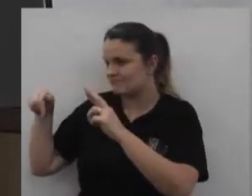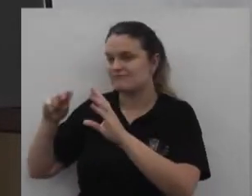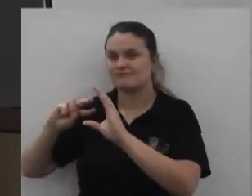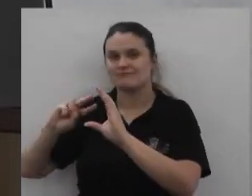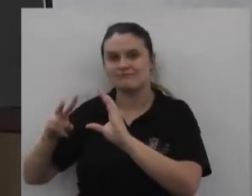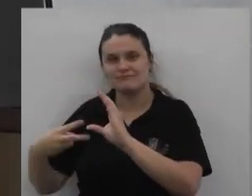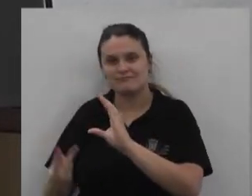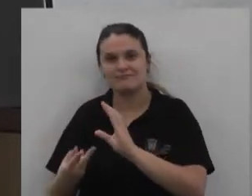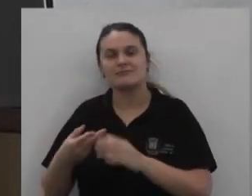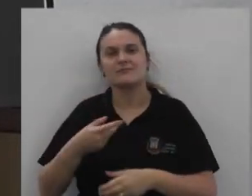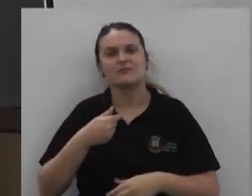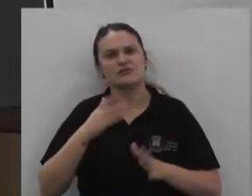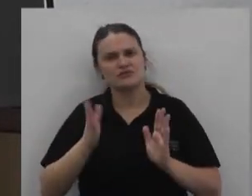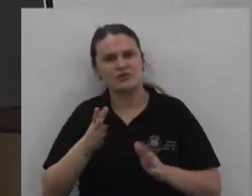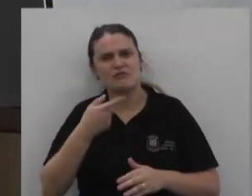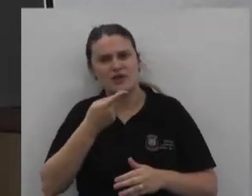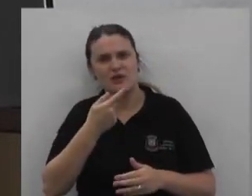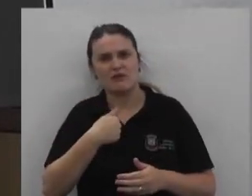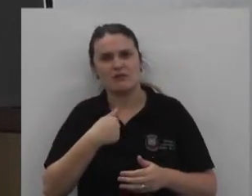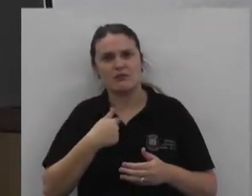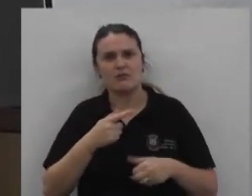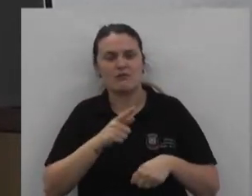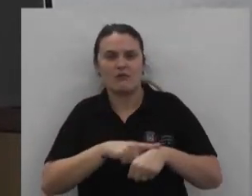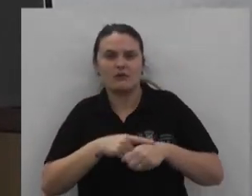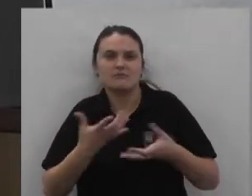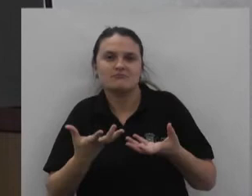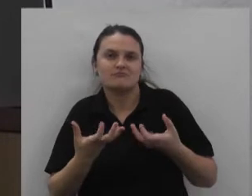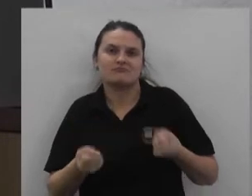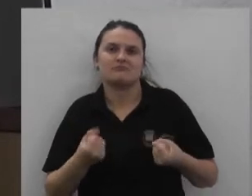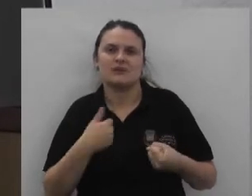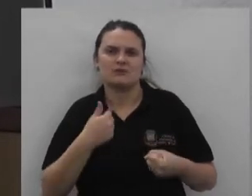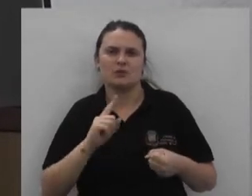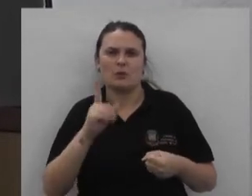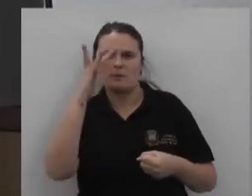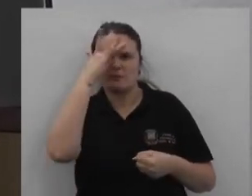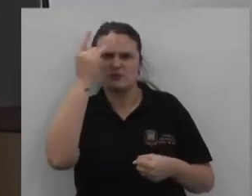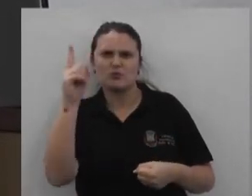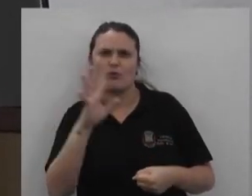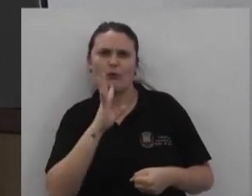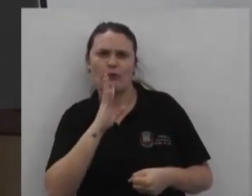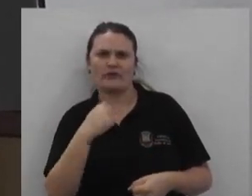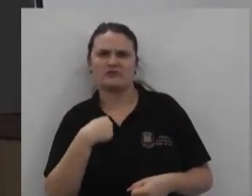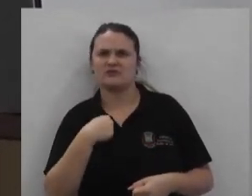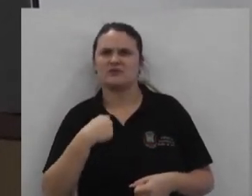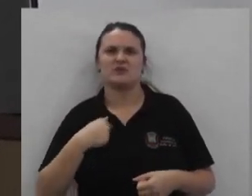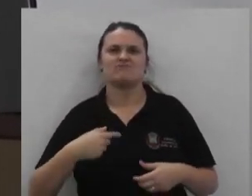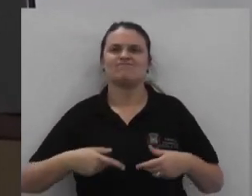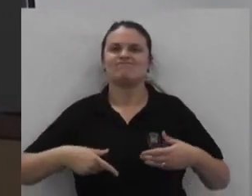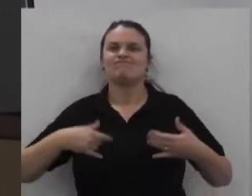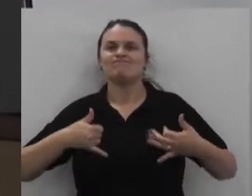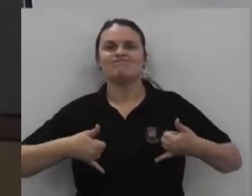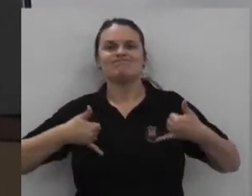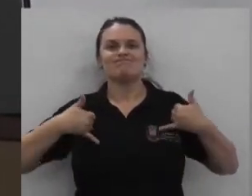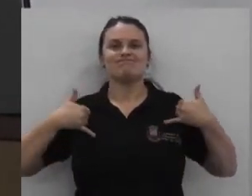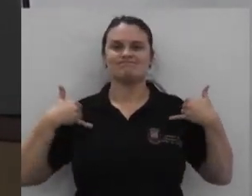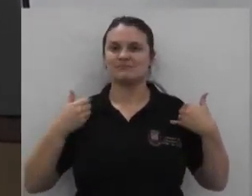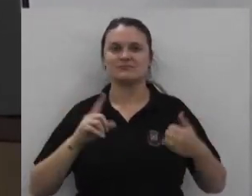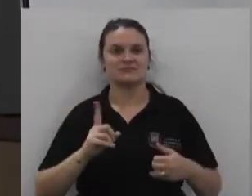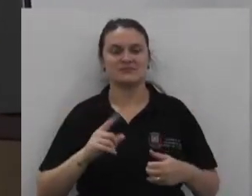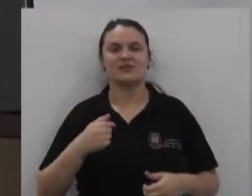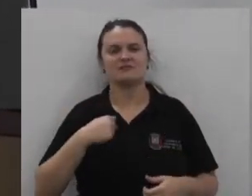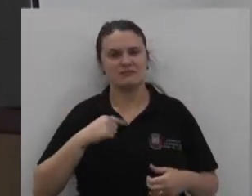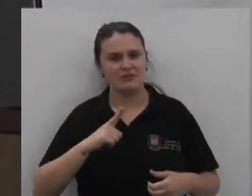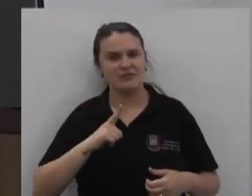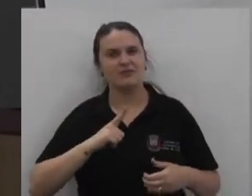Câmara De Vereadores E falei Na minha posse Eu não sou uma pessoa Que me conhece Sabe que não sou De vaidades pessoais Mas